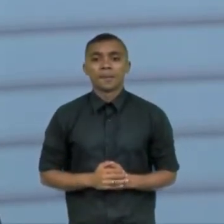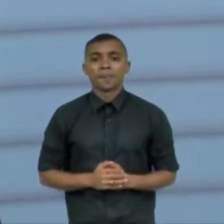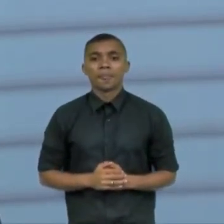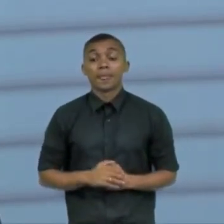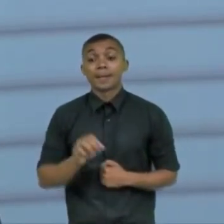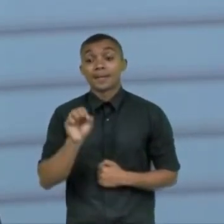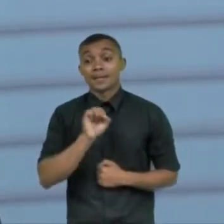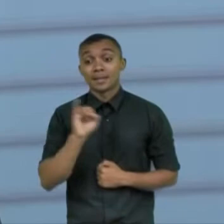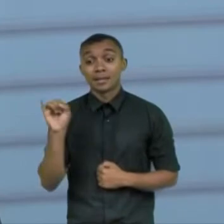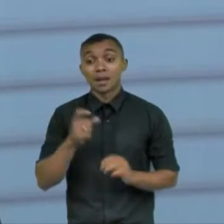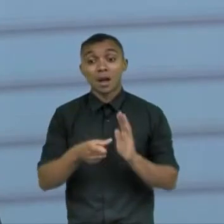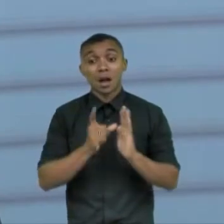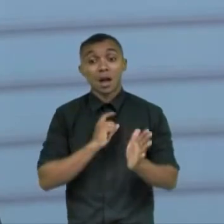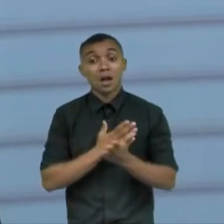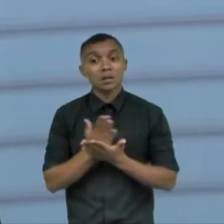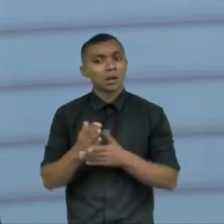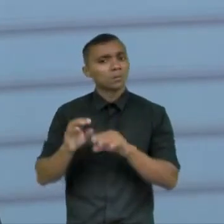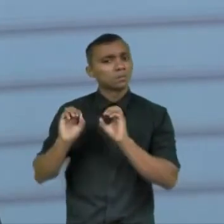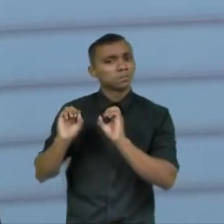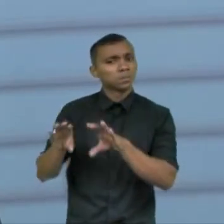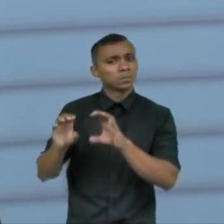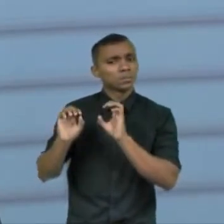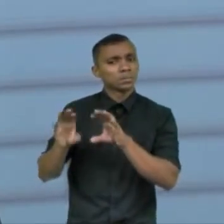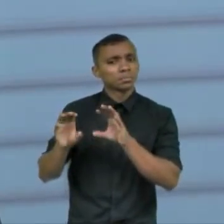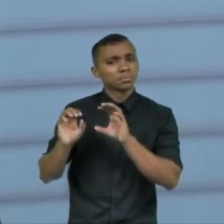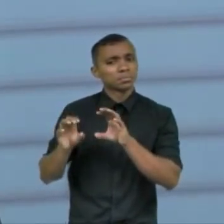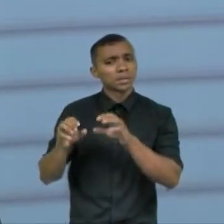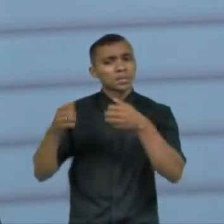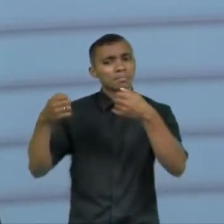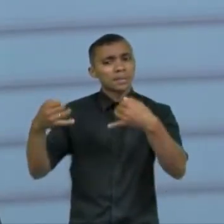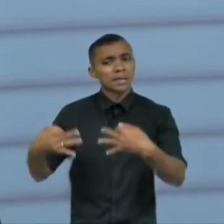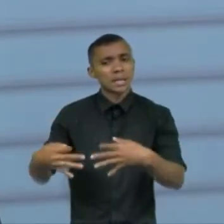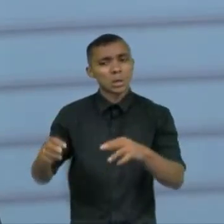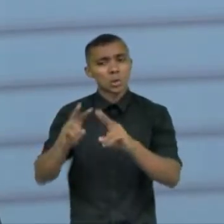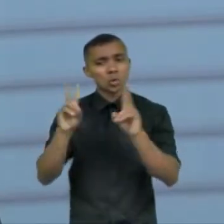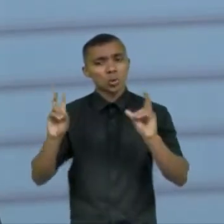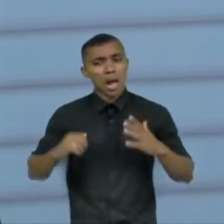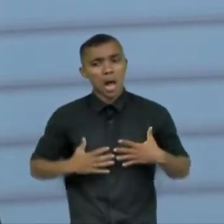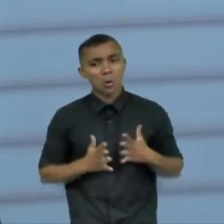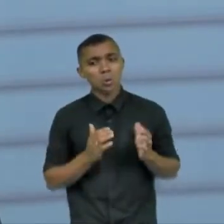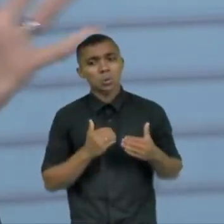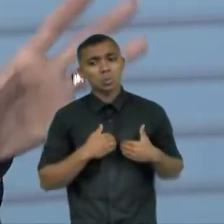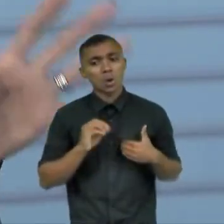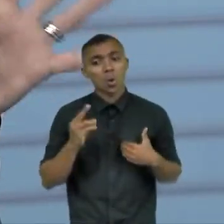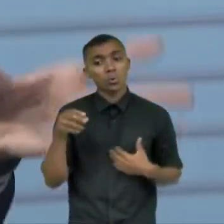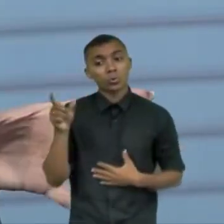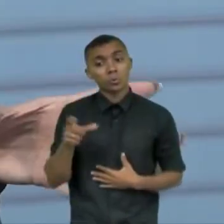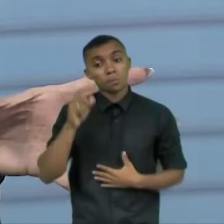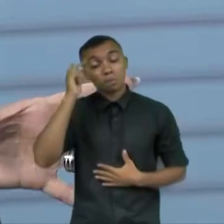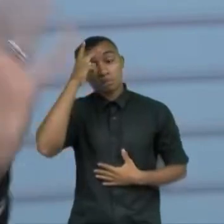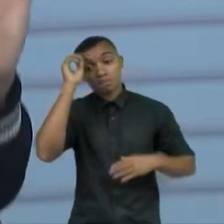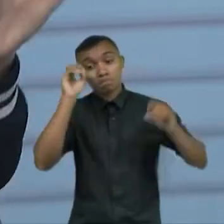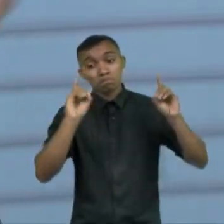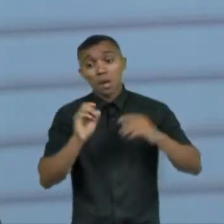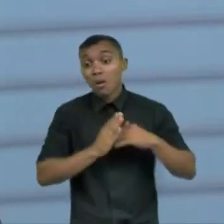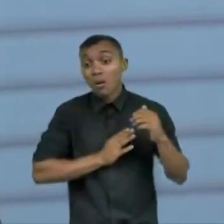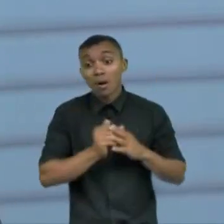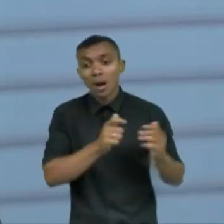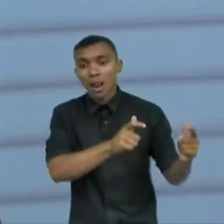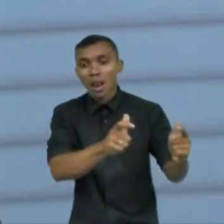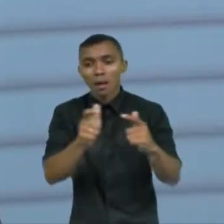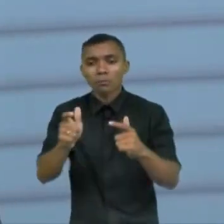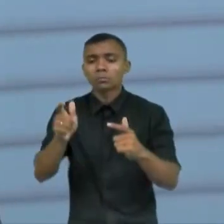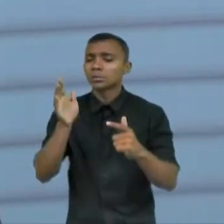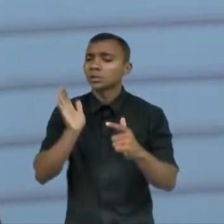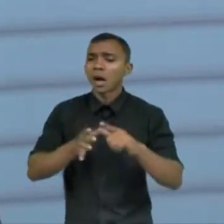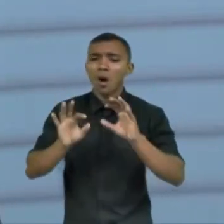planta uma semente do autismo ou da pessoa com deficiência em algum local que você está você já fez a